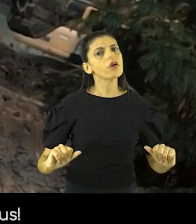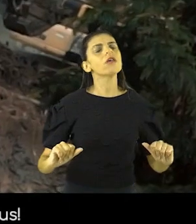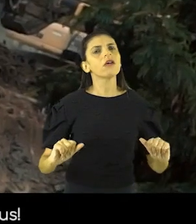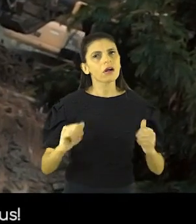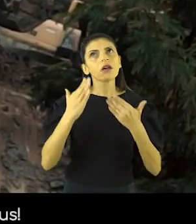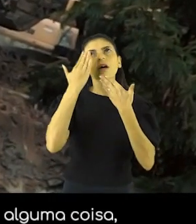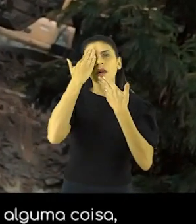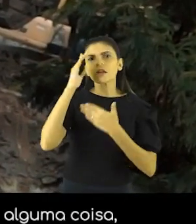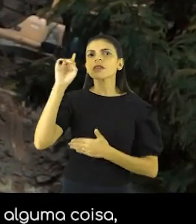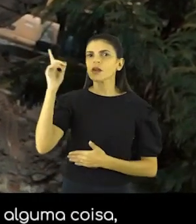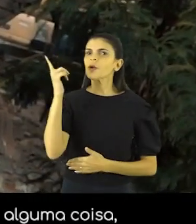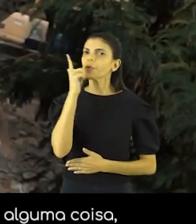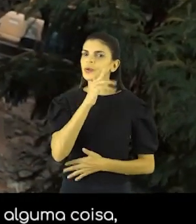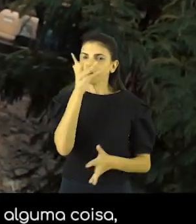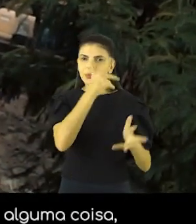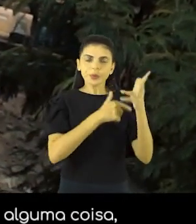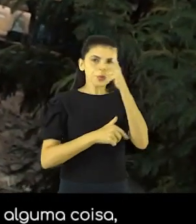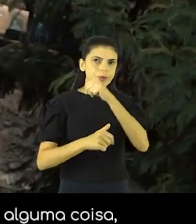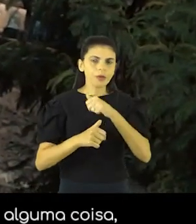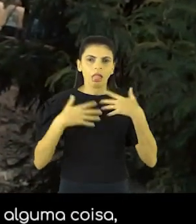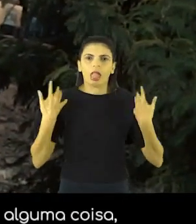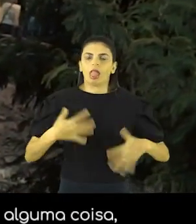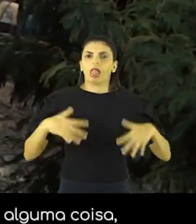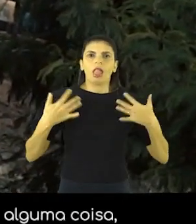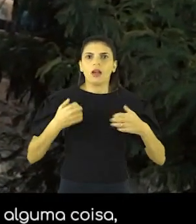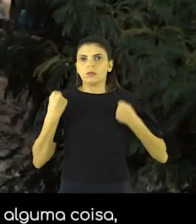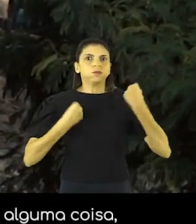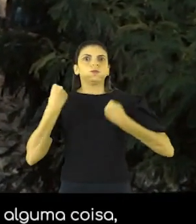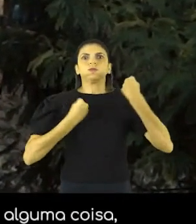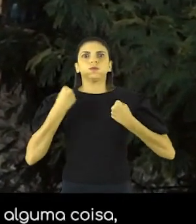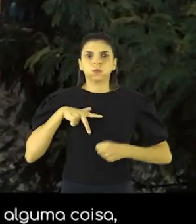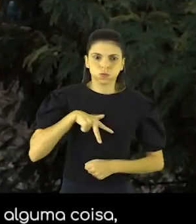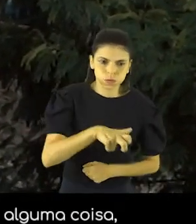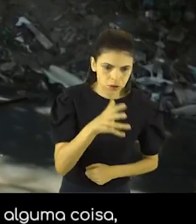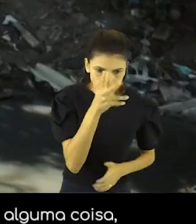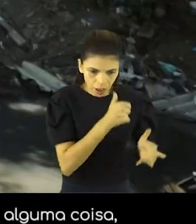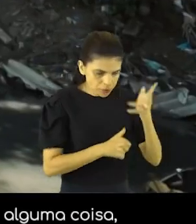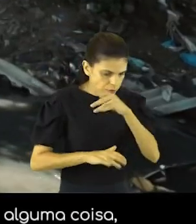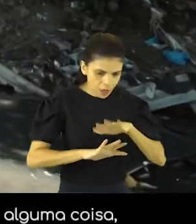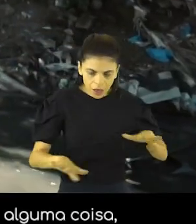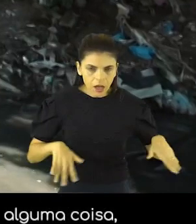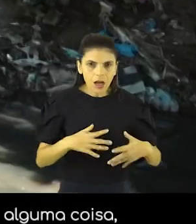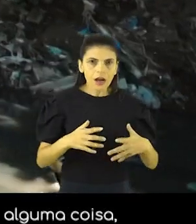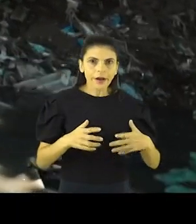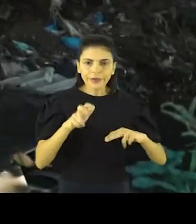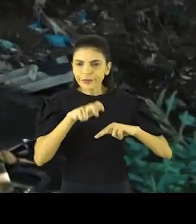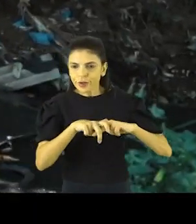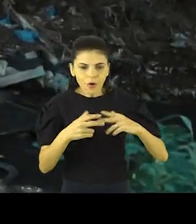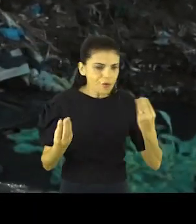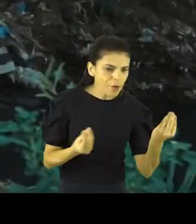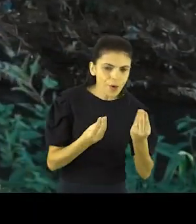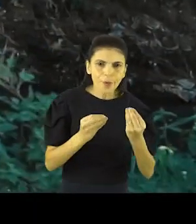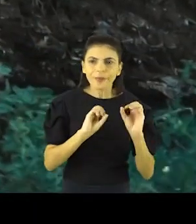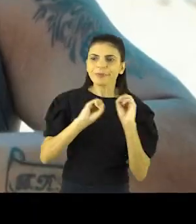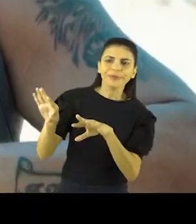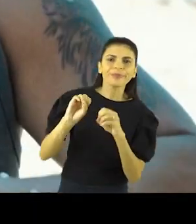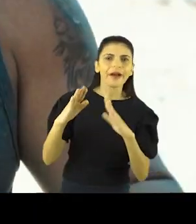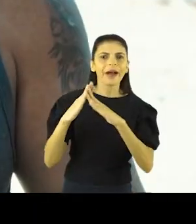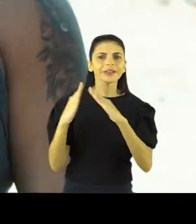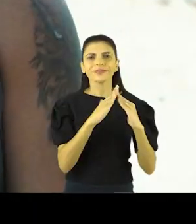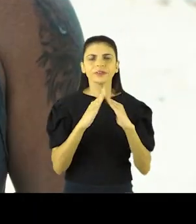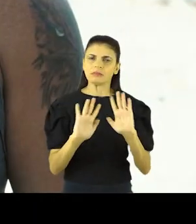Graças a Deus. Graças a Deus, a não tem mais que ficar naquela correria de ter que ir em casa, salvar alguma coisa, botar a criança para casa do vizinho.